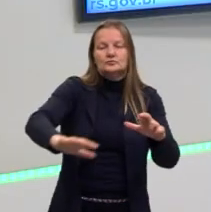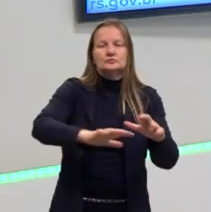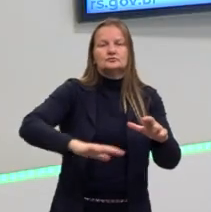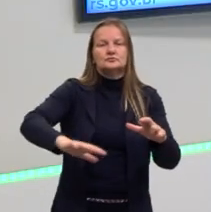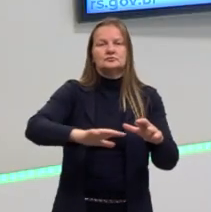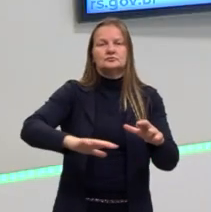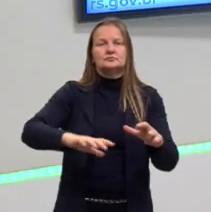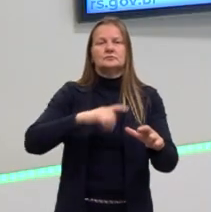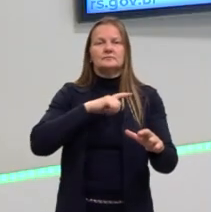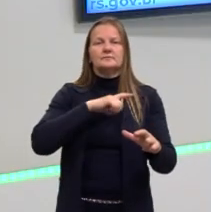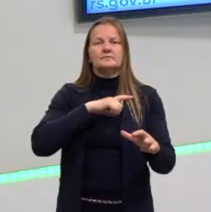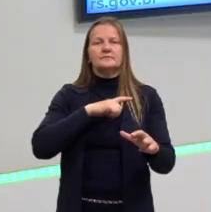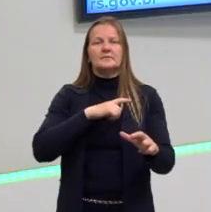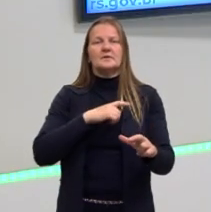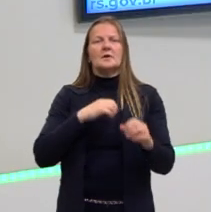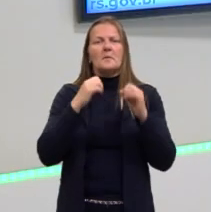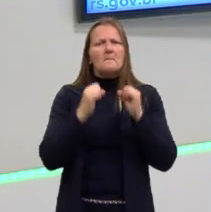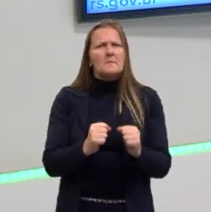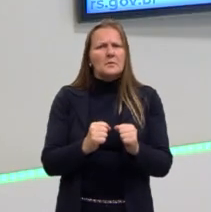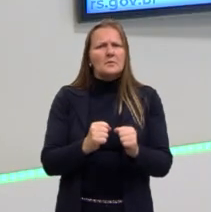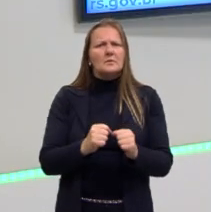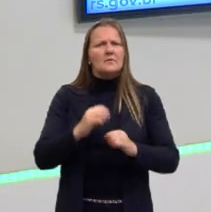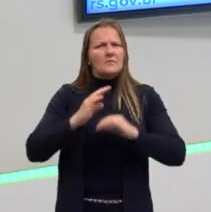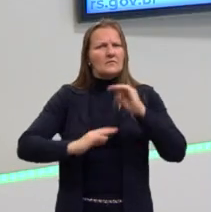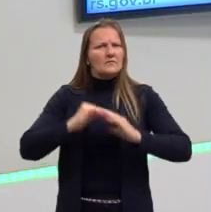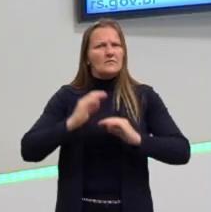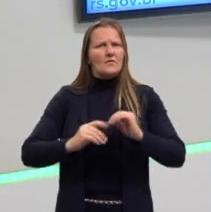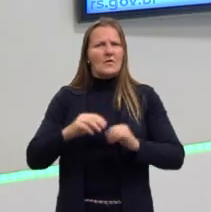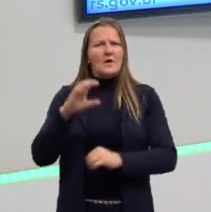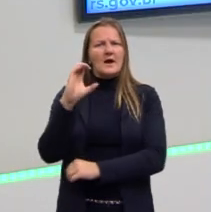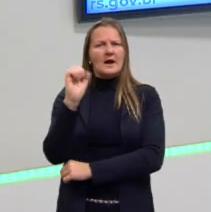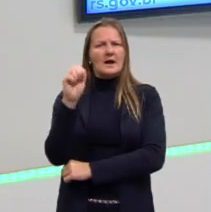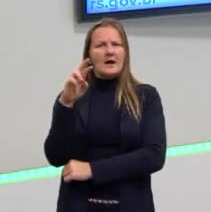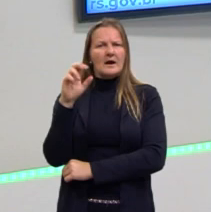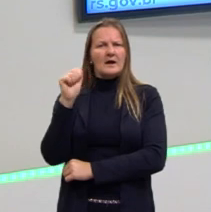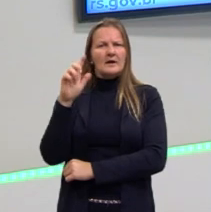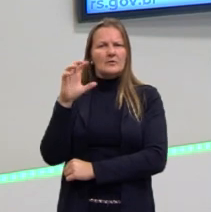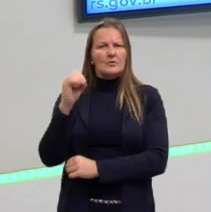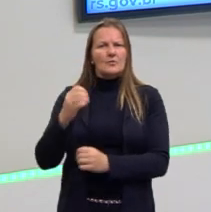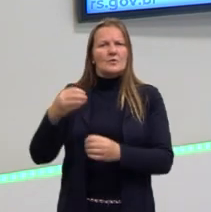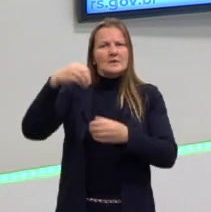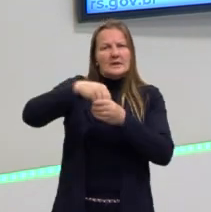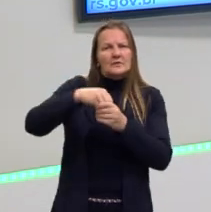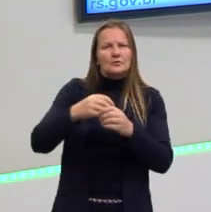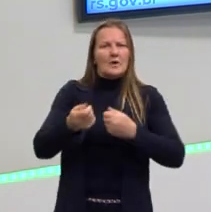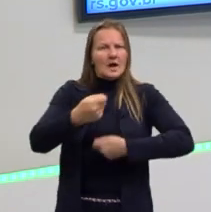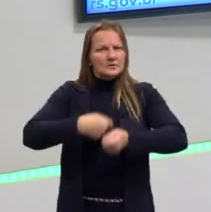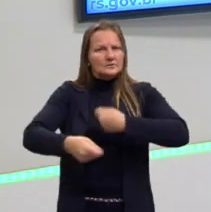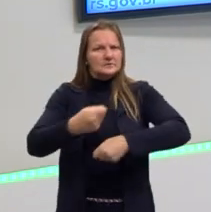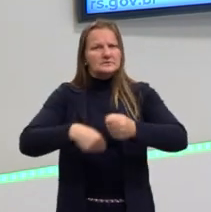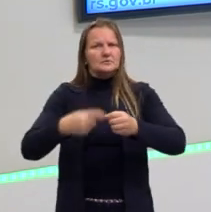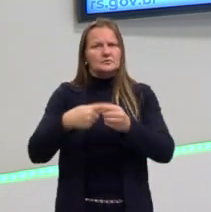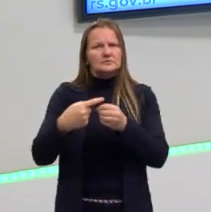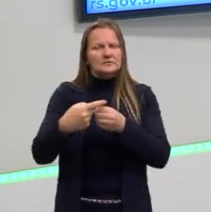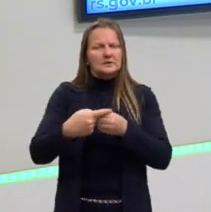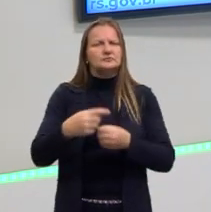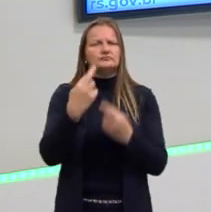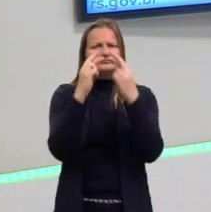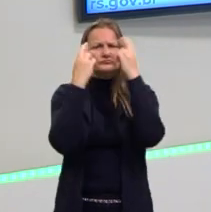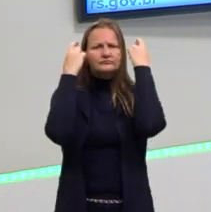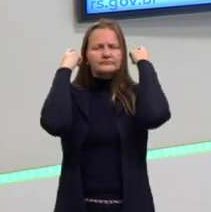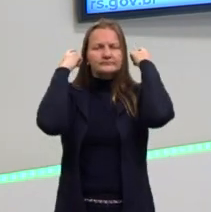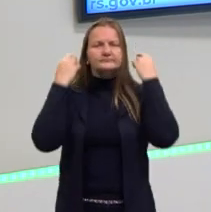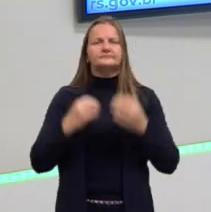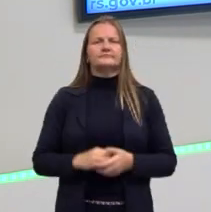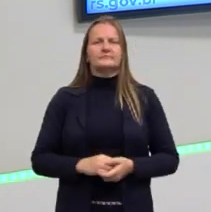Antiga, eram os que poderiam exercer, ocupavam esse lugar na administração da cidade e Estado grego, no período